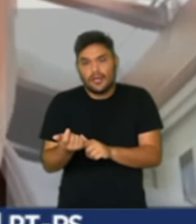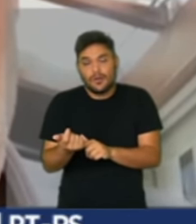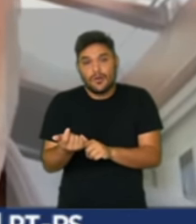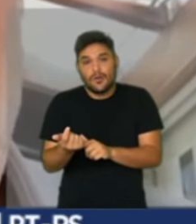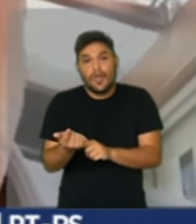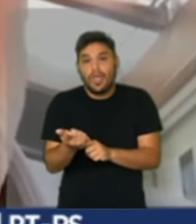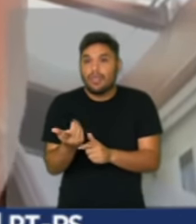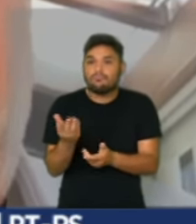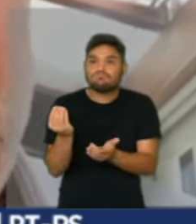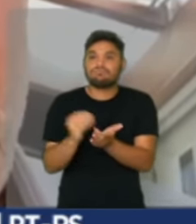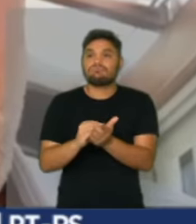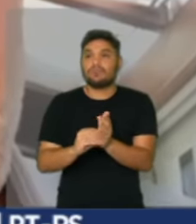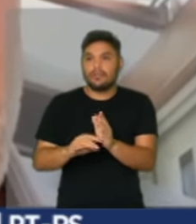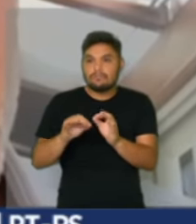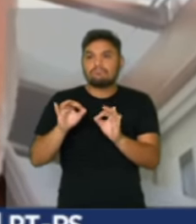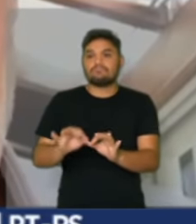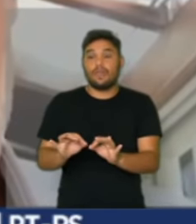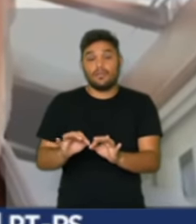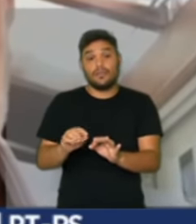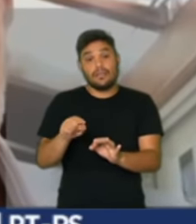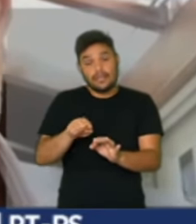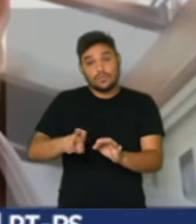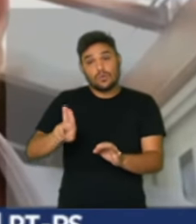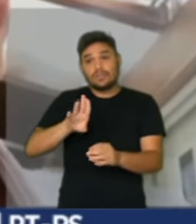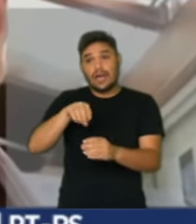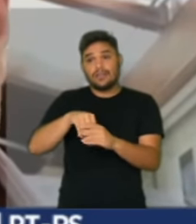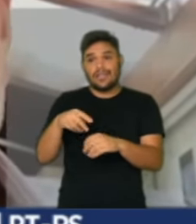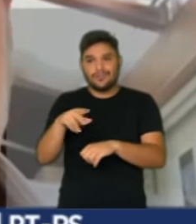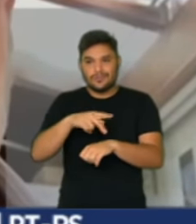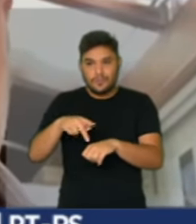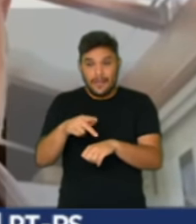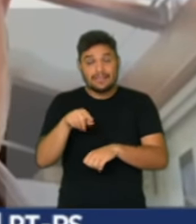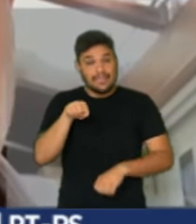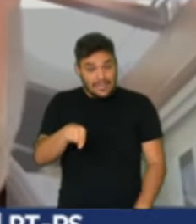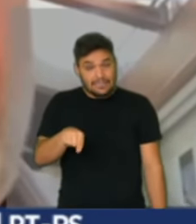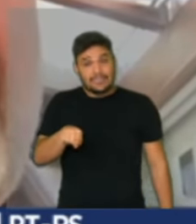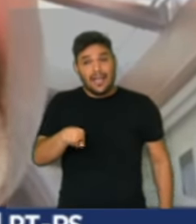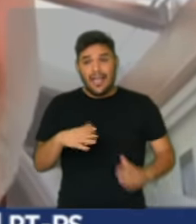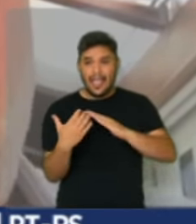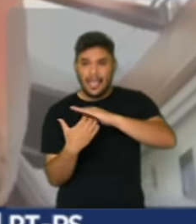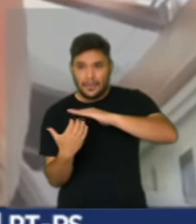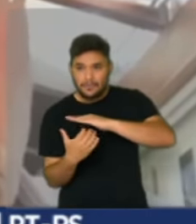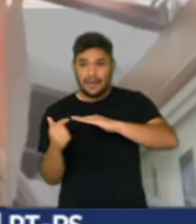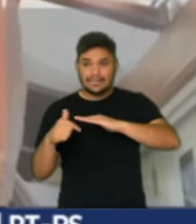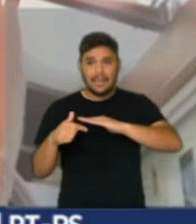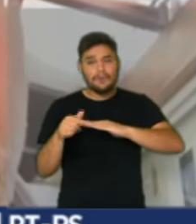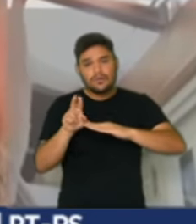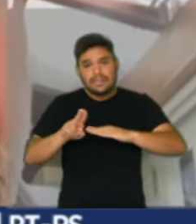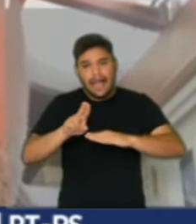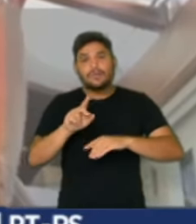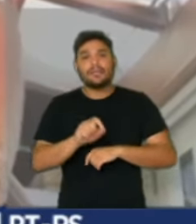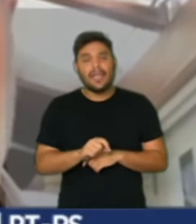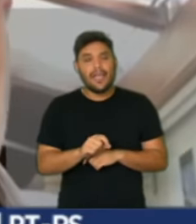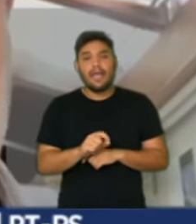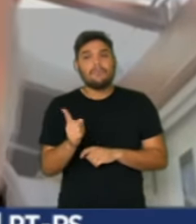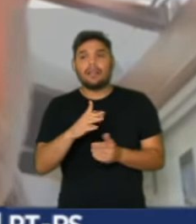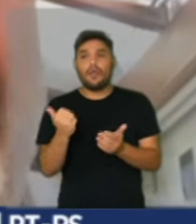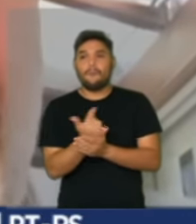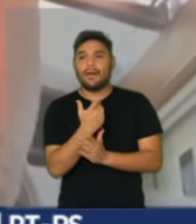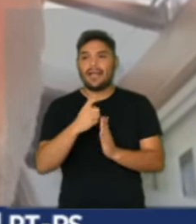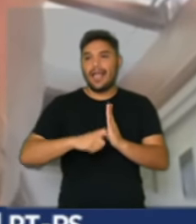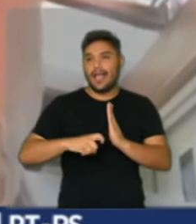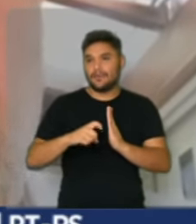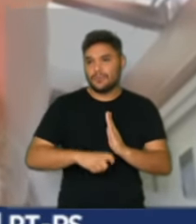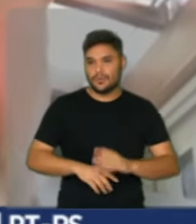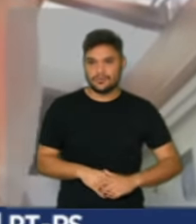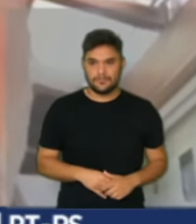dentro dos países e ela é usada também para sonegar impostos. Pois